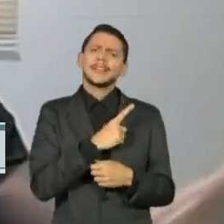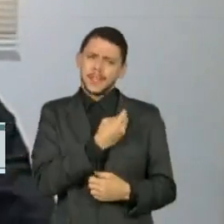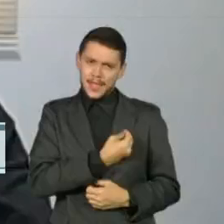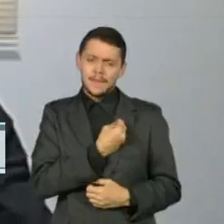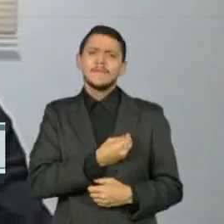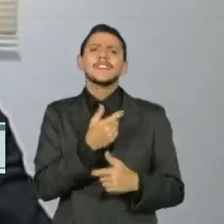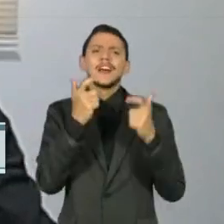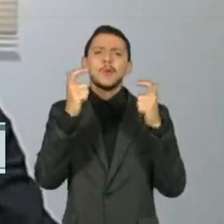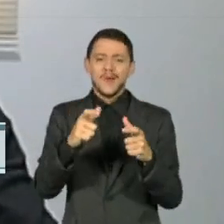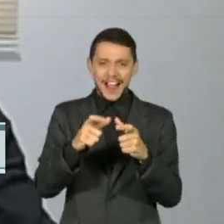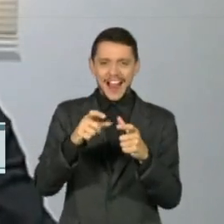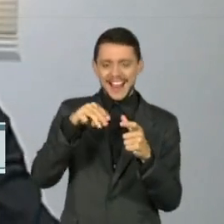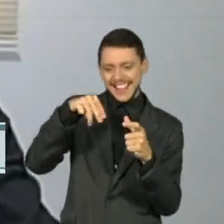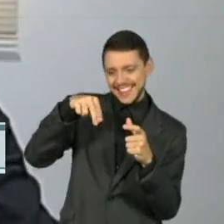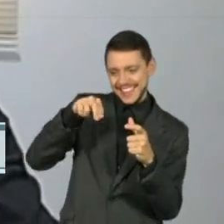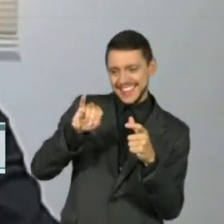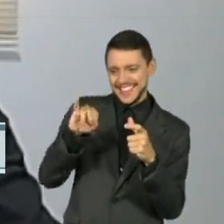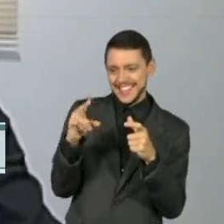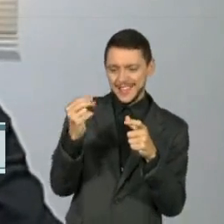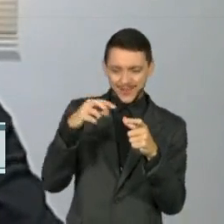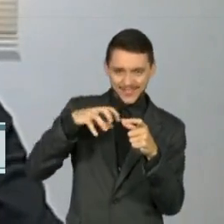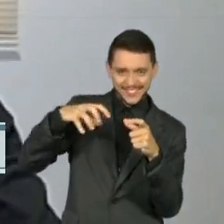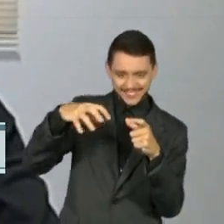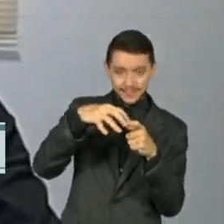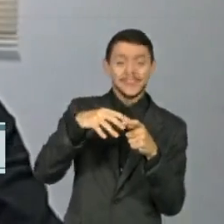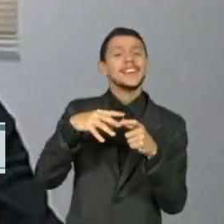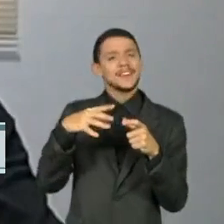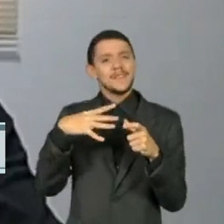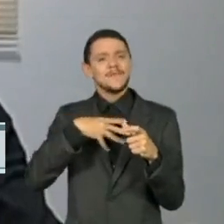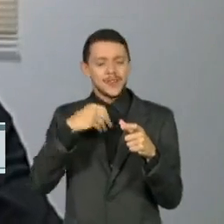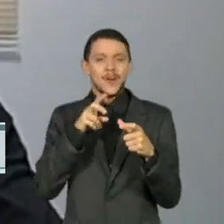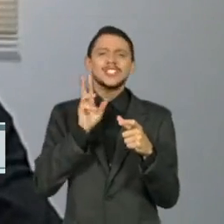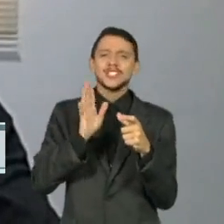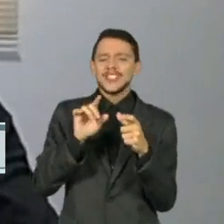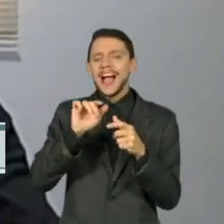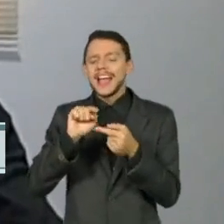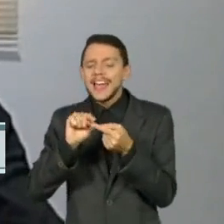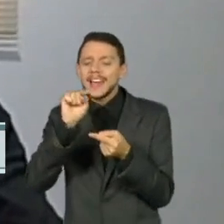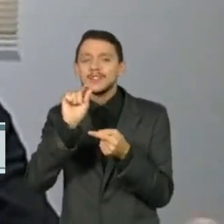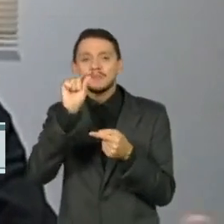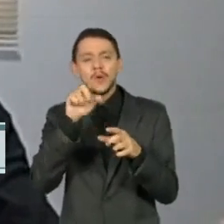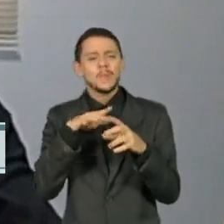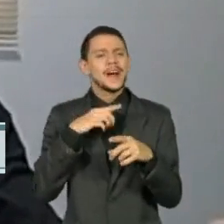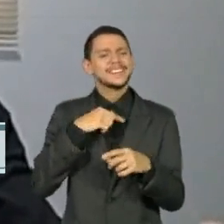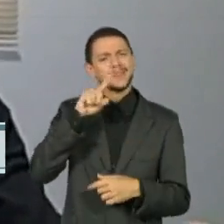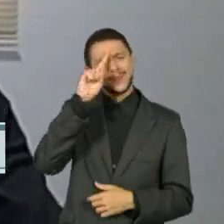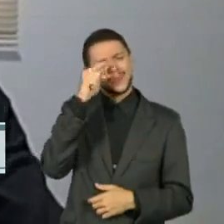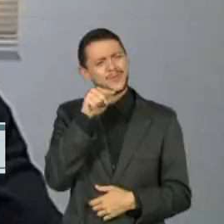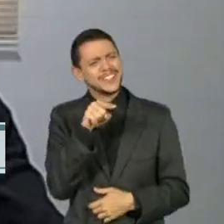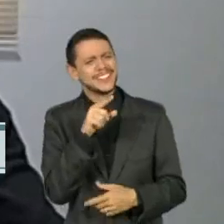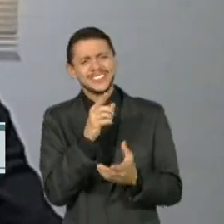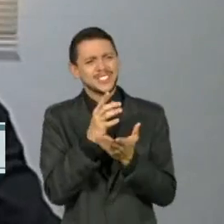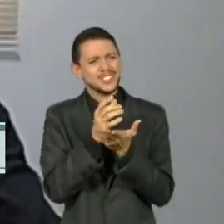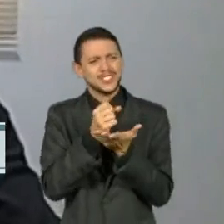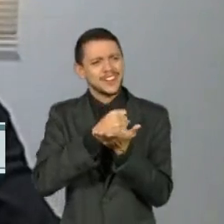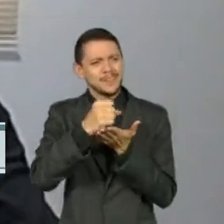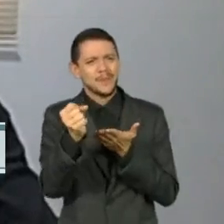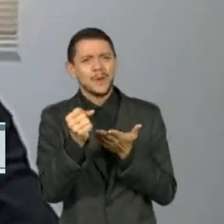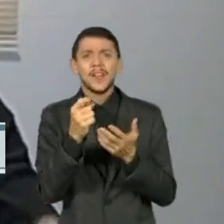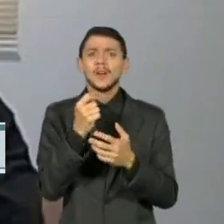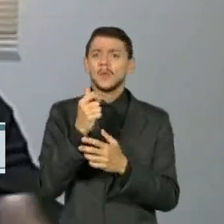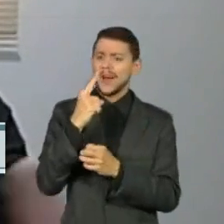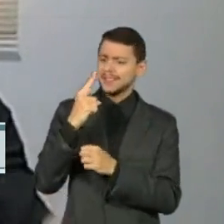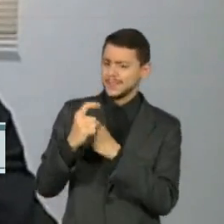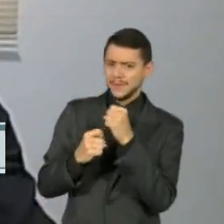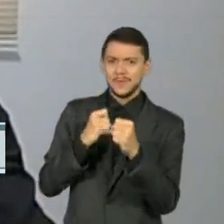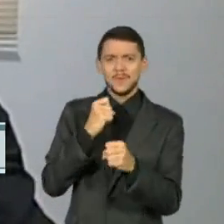o filhote já está grande, já está frequentando pouco o ninho. E você fica até com aquela dúvida, às passa um ano sem você